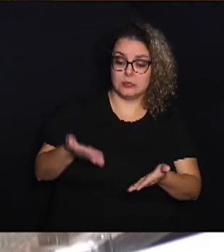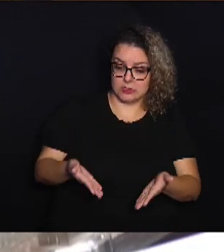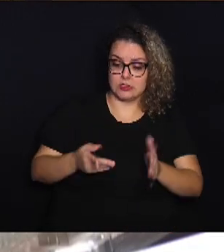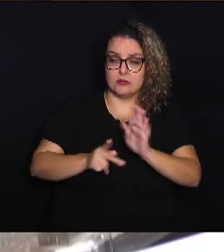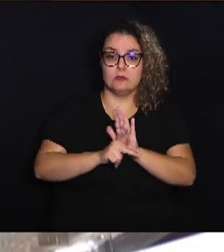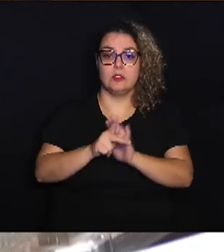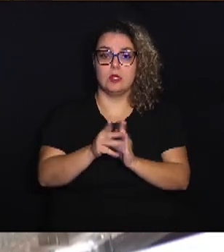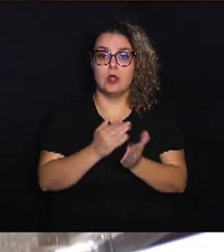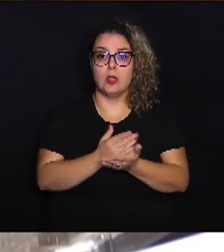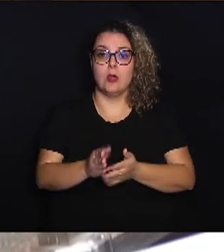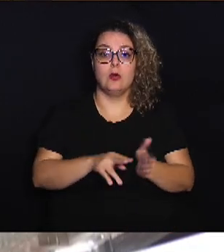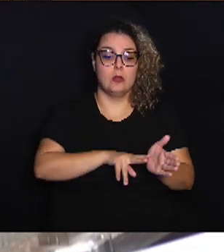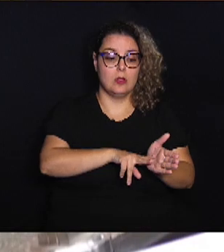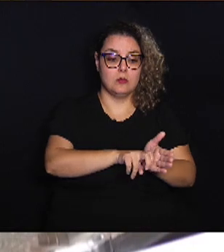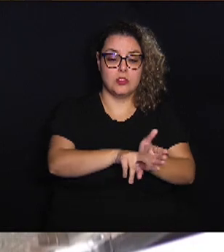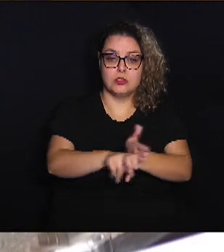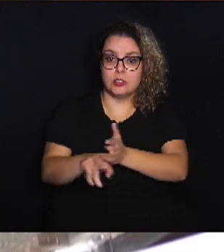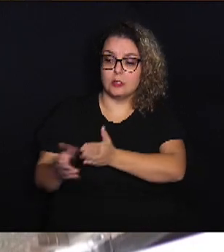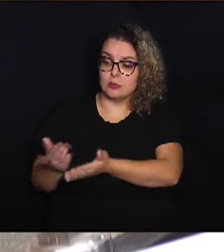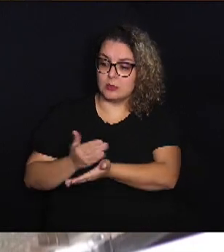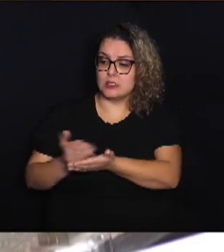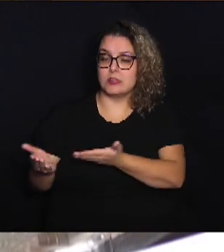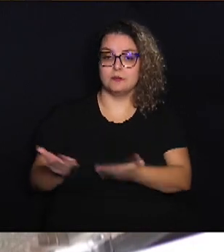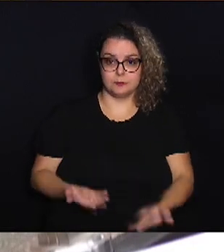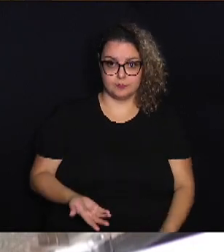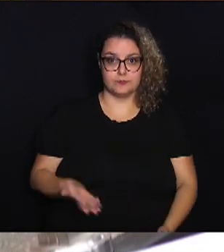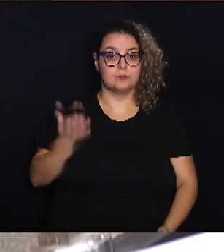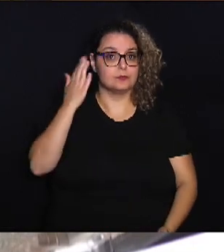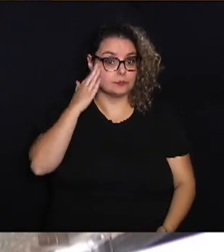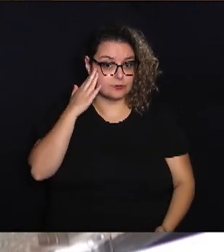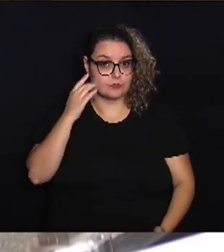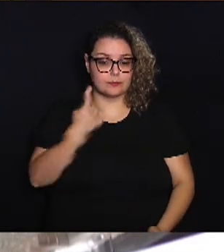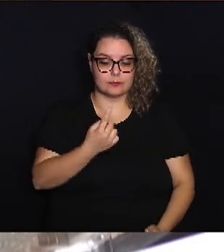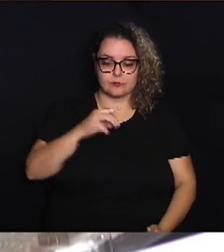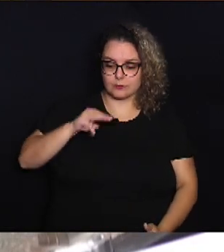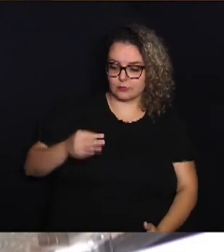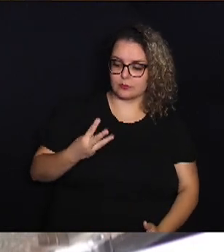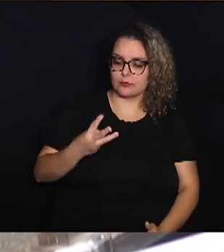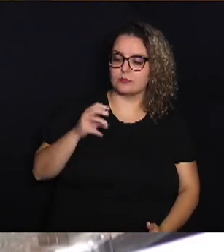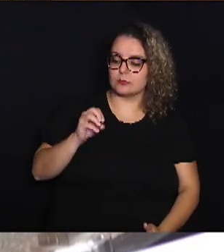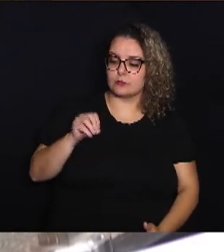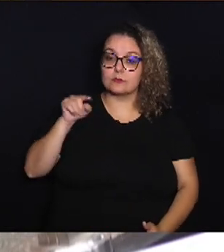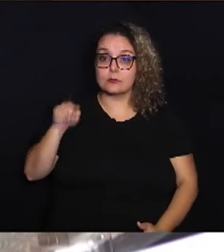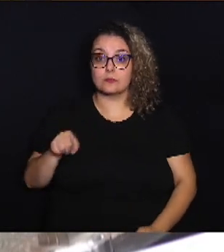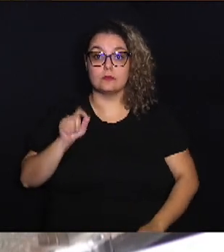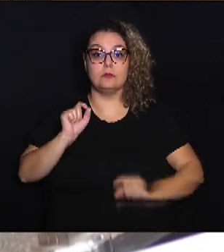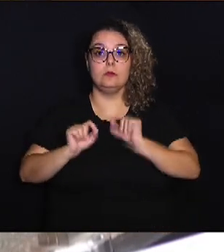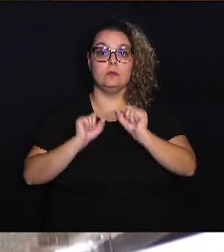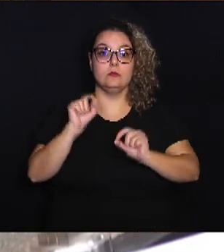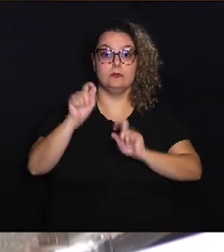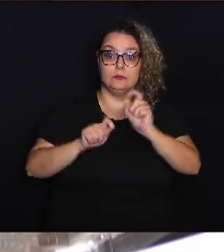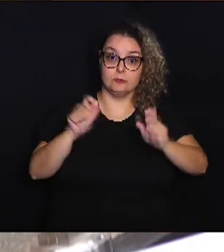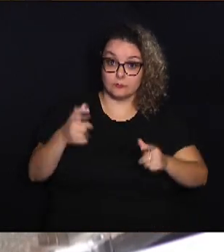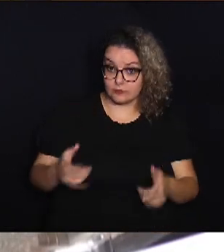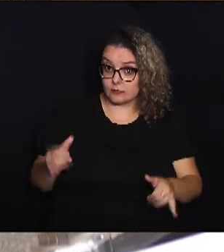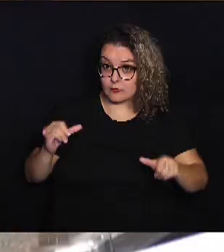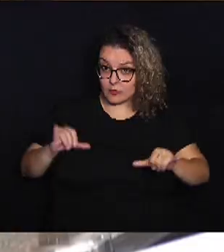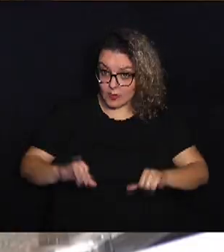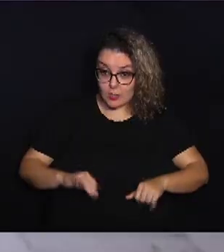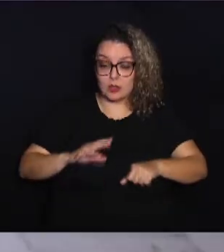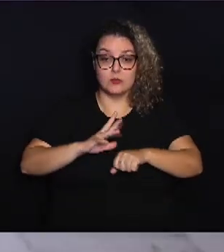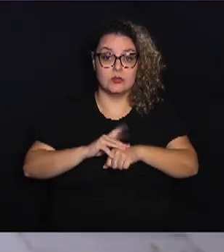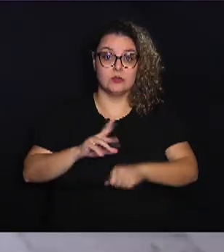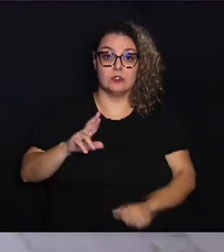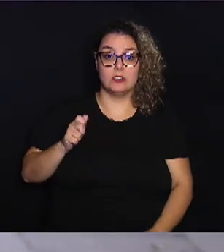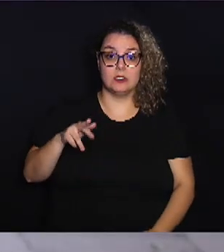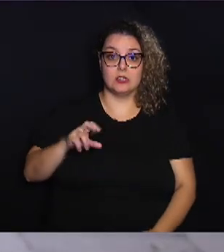começar a diagnosticar, saber entre os nossos 1 milhão e 300 mil pessoas, quem são as pessoas que sofrem dessas doenças